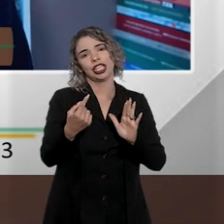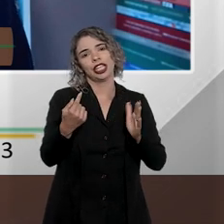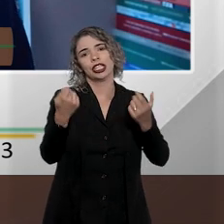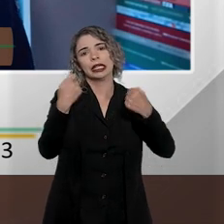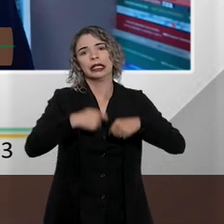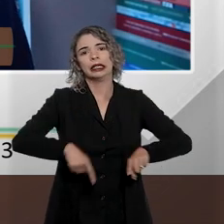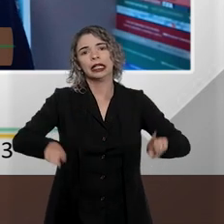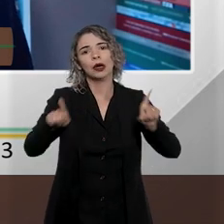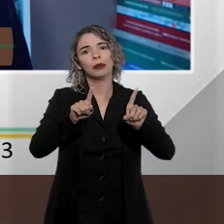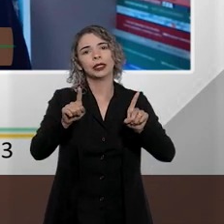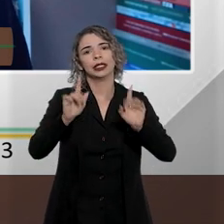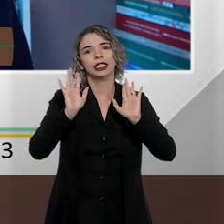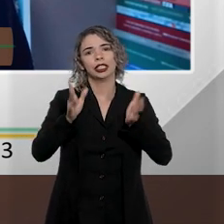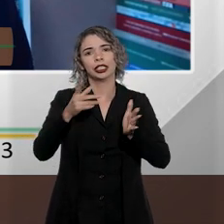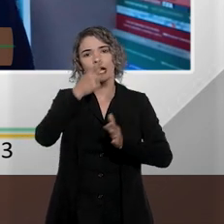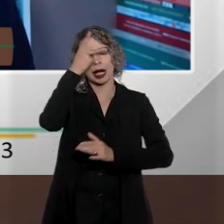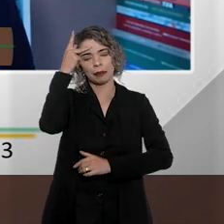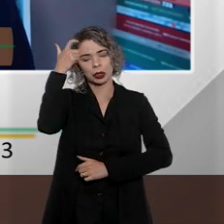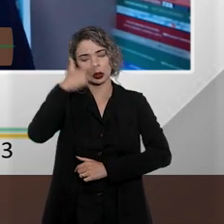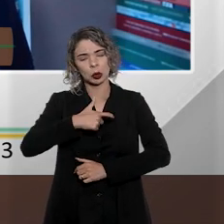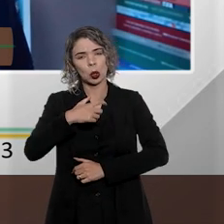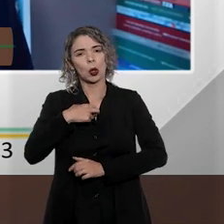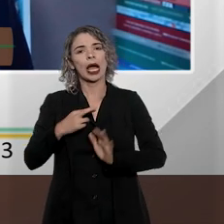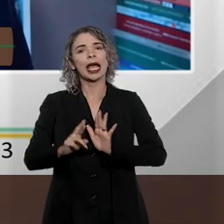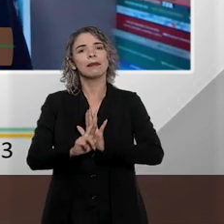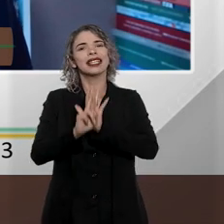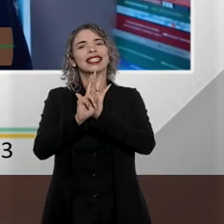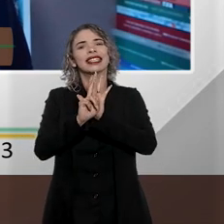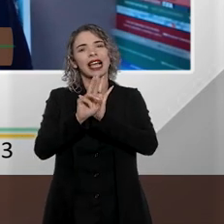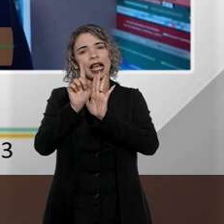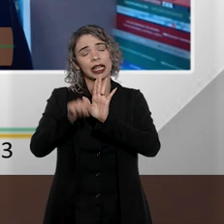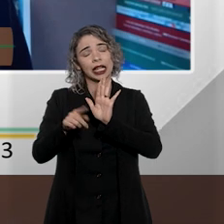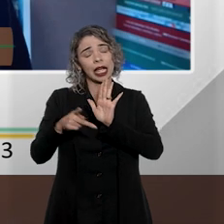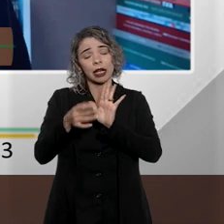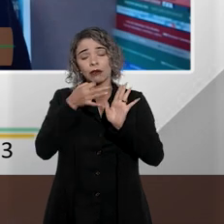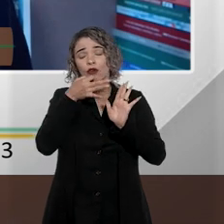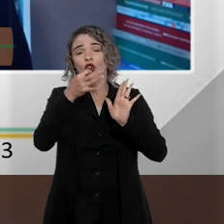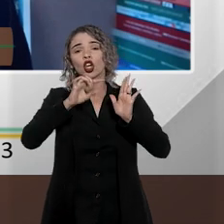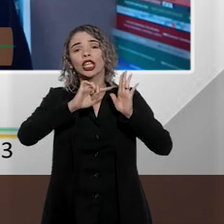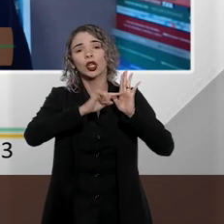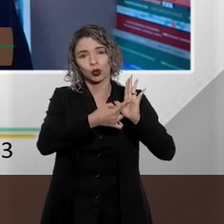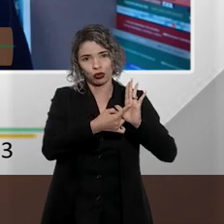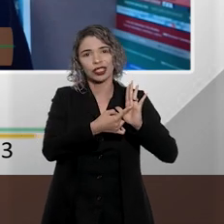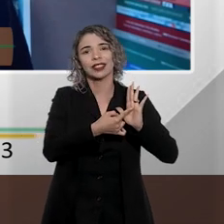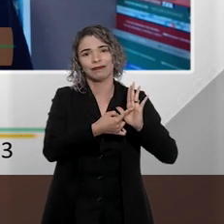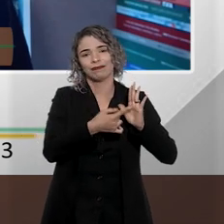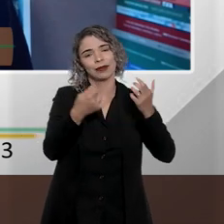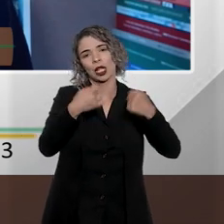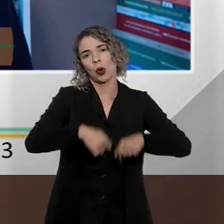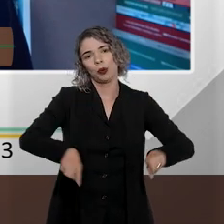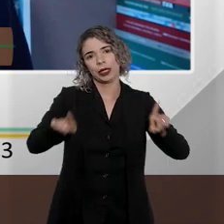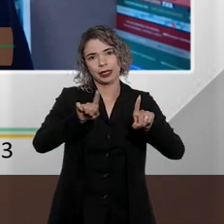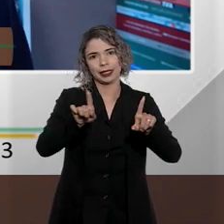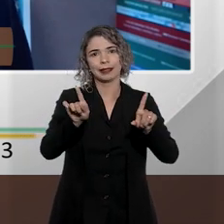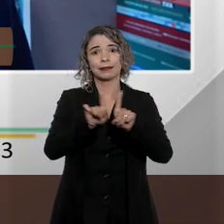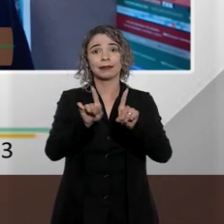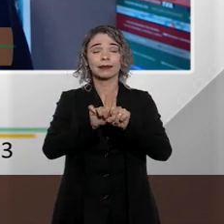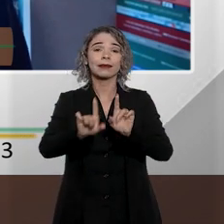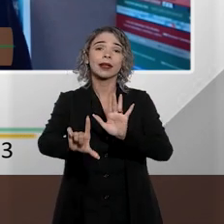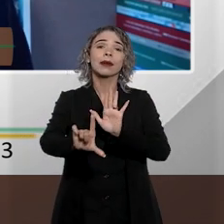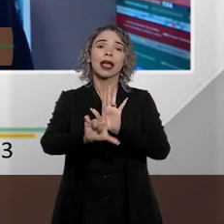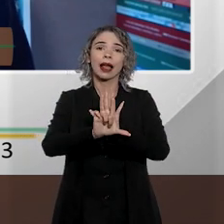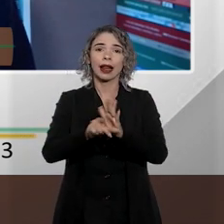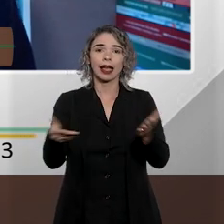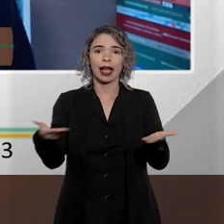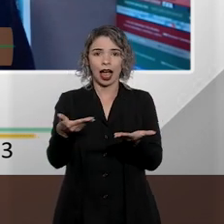dependemos da representação, que é o termo técnico para essa manifestação da vítima. Ao mesmo tempo, a lei também agora, de